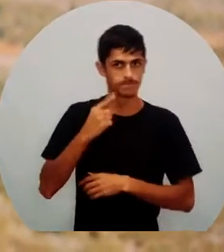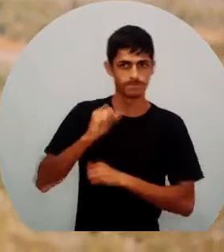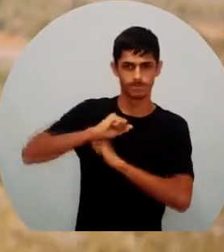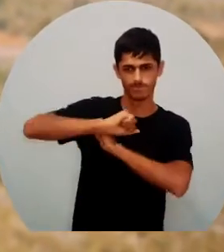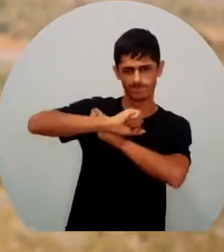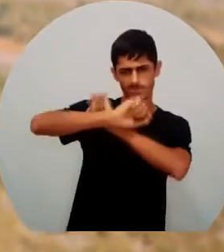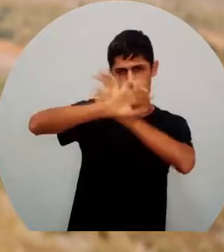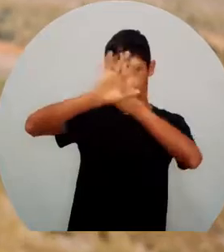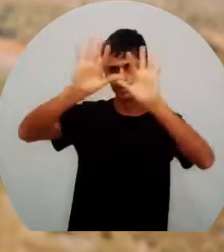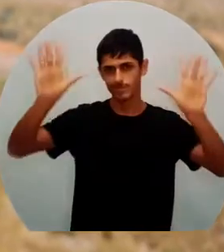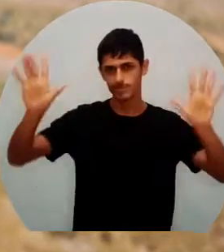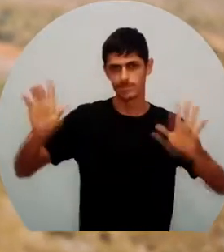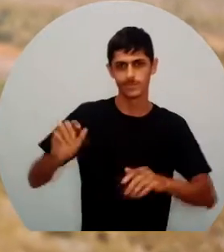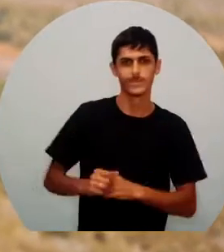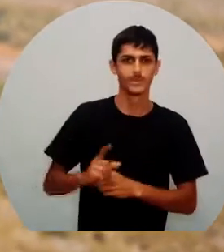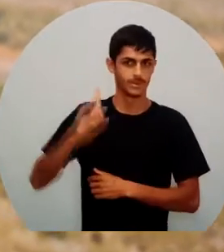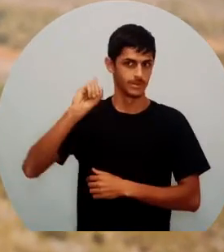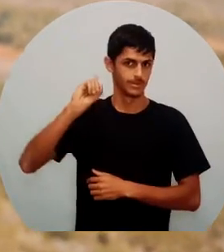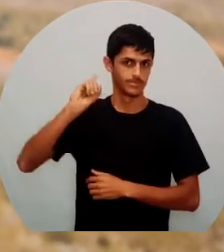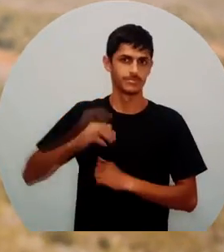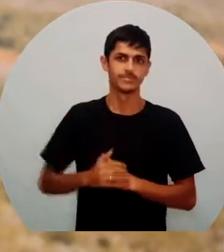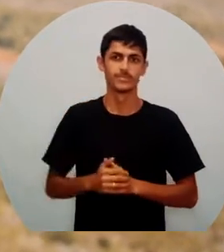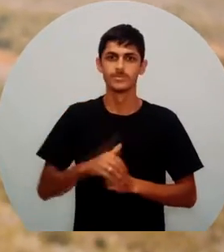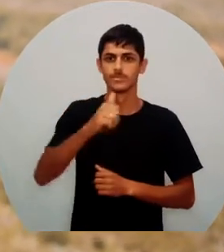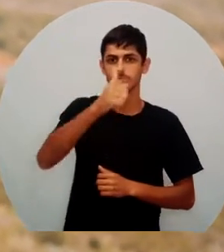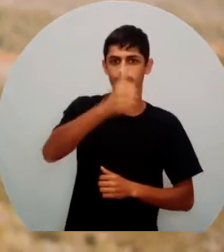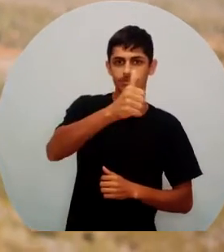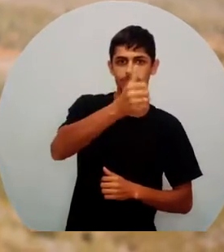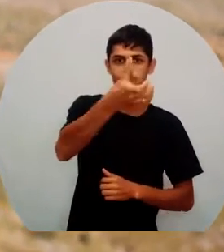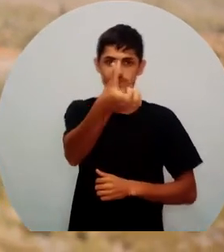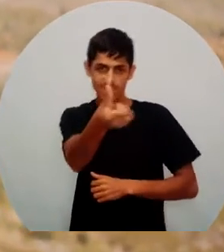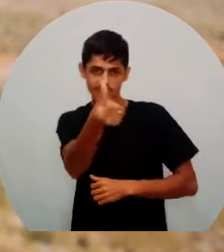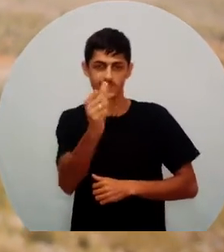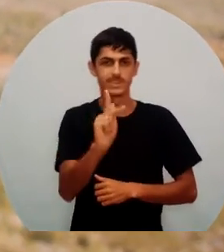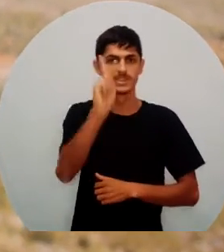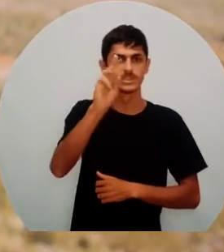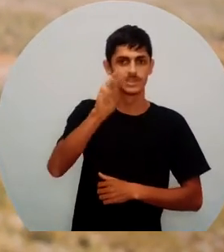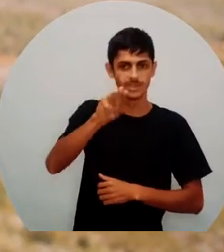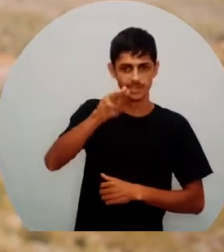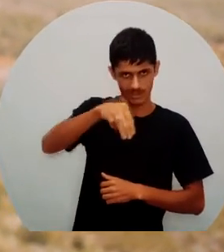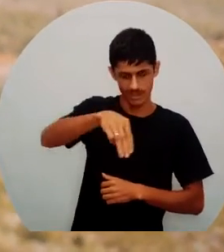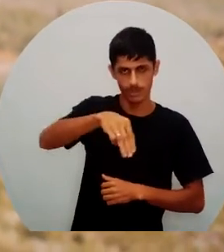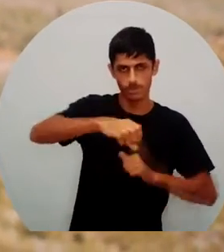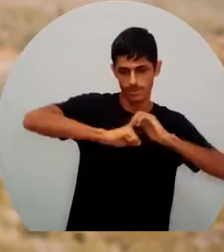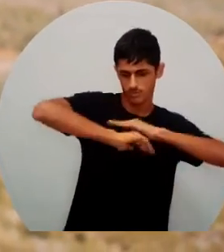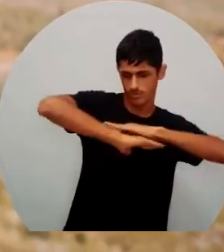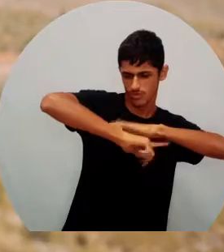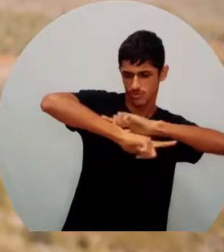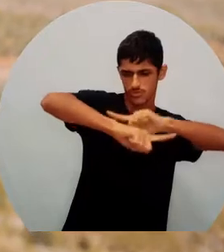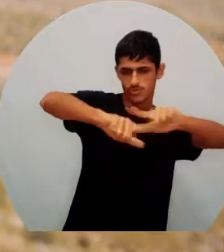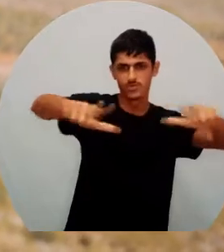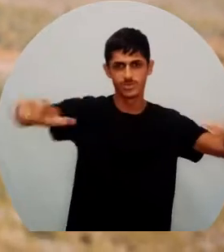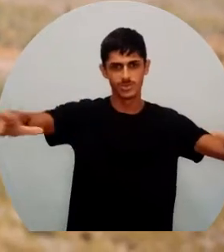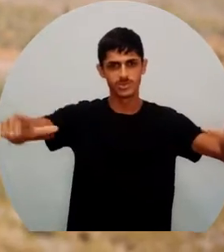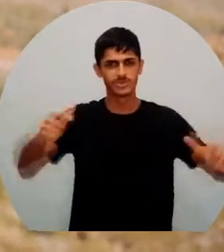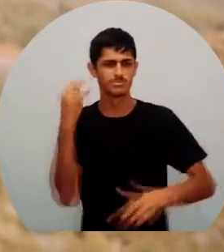privilegiada dos mais de 16 quilômetros de Unidade de Conservação do Monumento Natural Serra do Pará. Uma